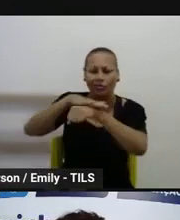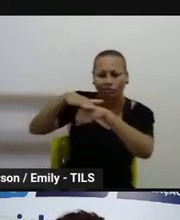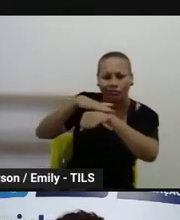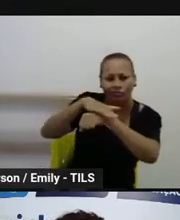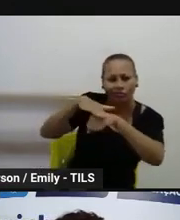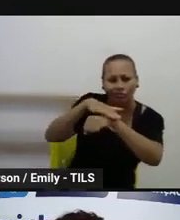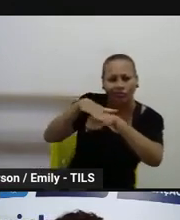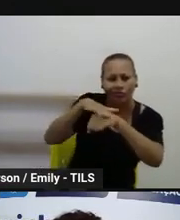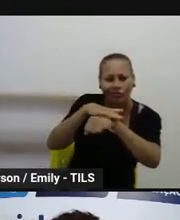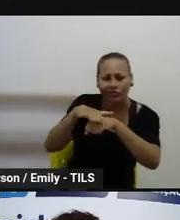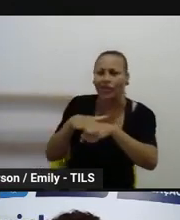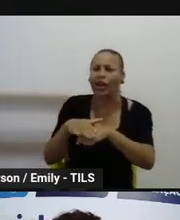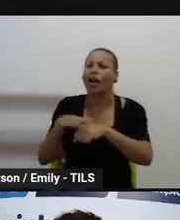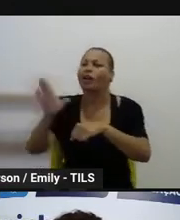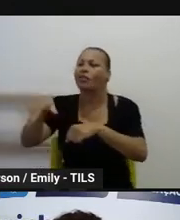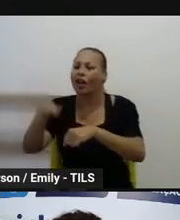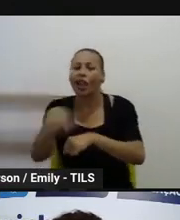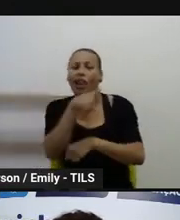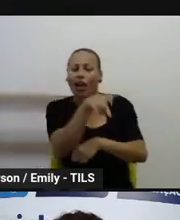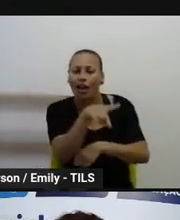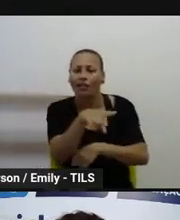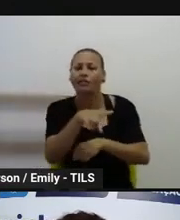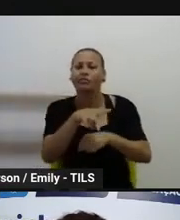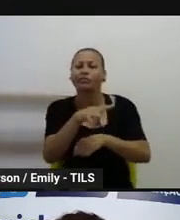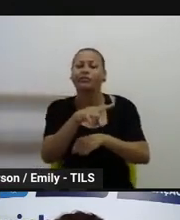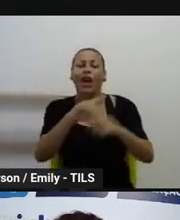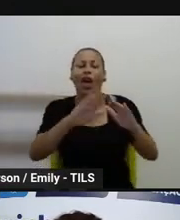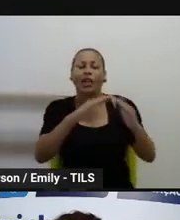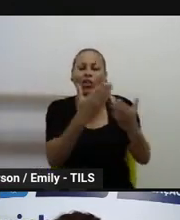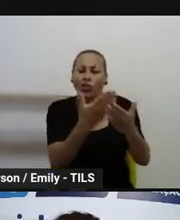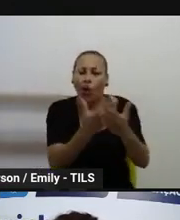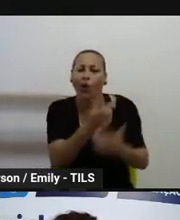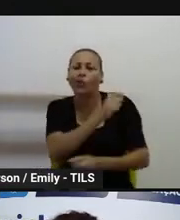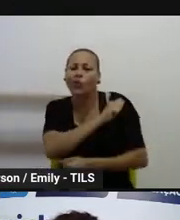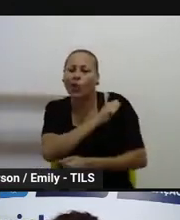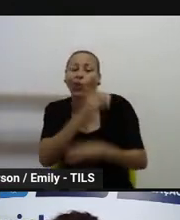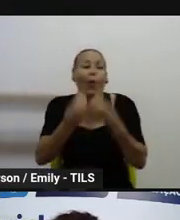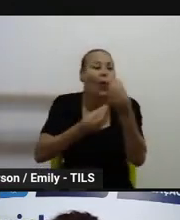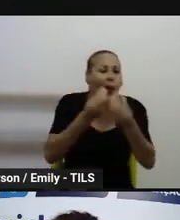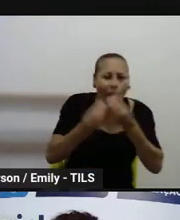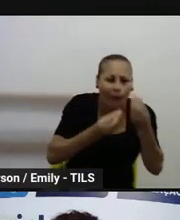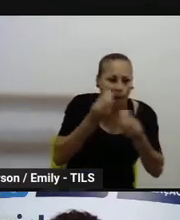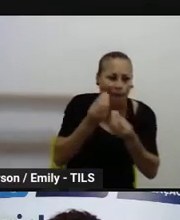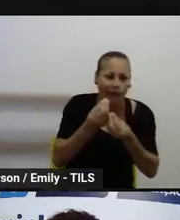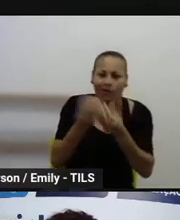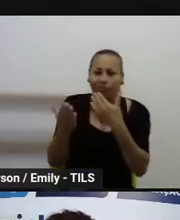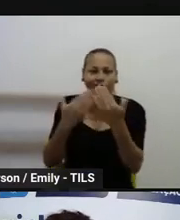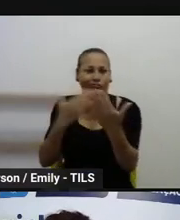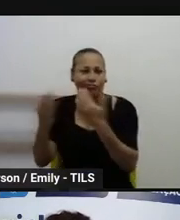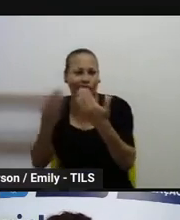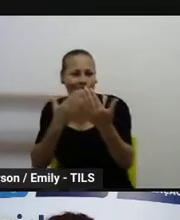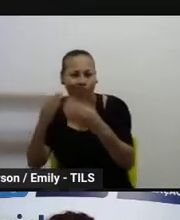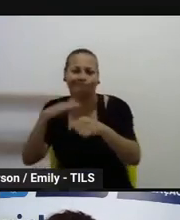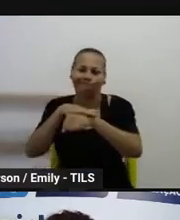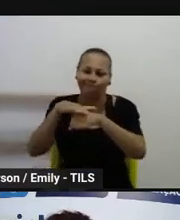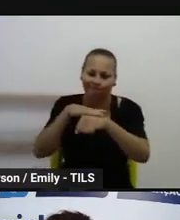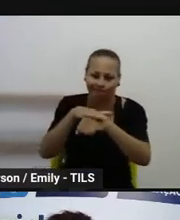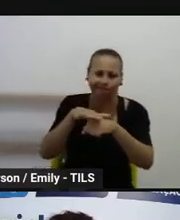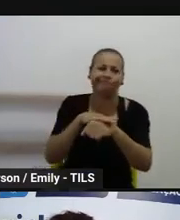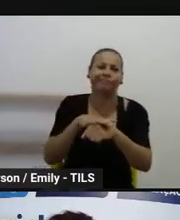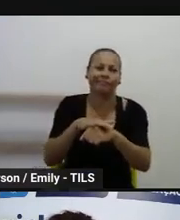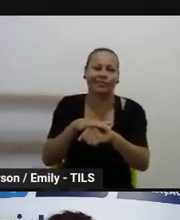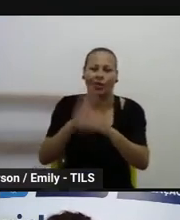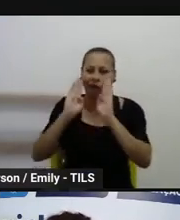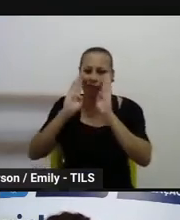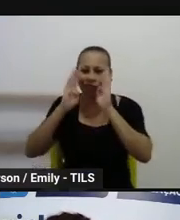conhecer a realidade, conhecer o trabalho que está sendo desenvolvido, traçar metas junto